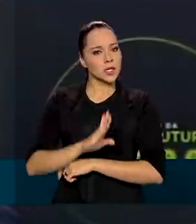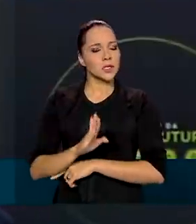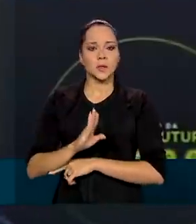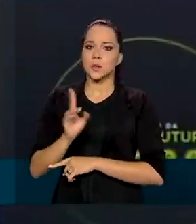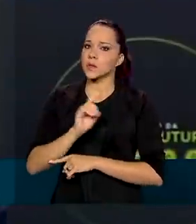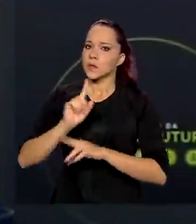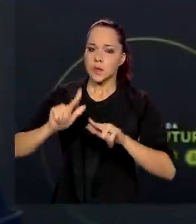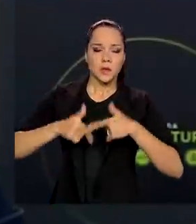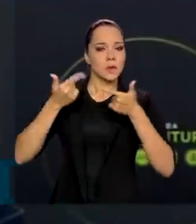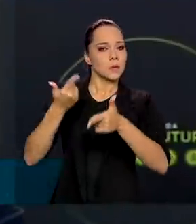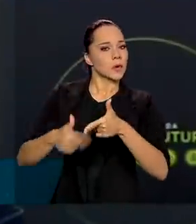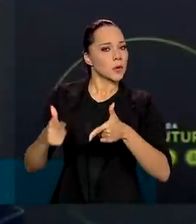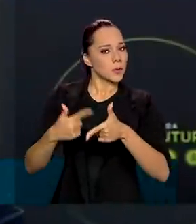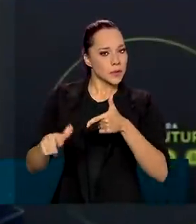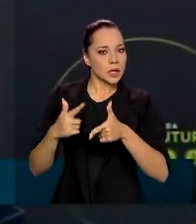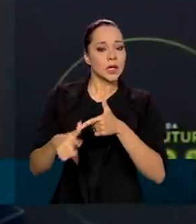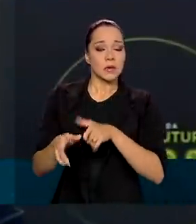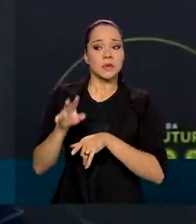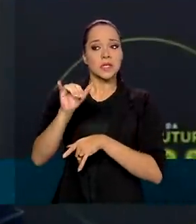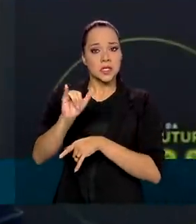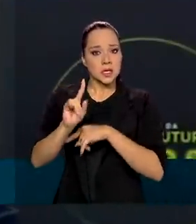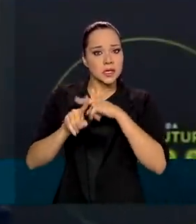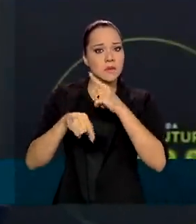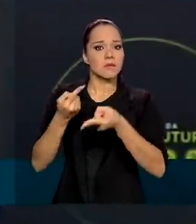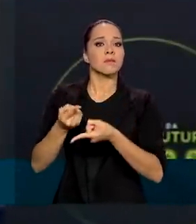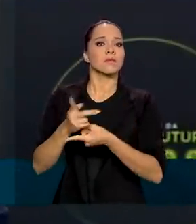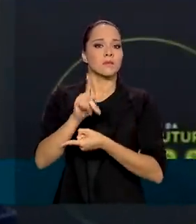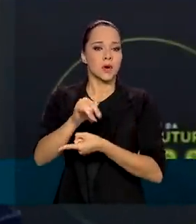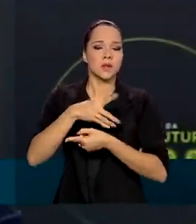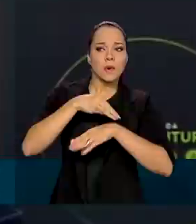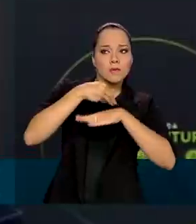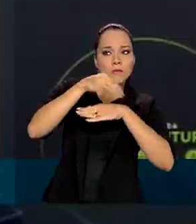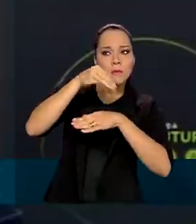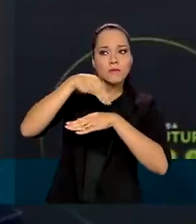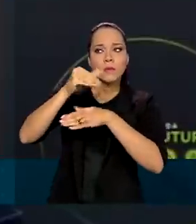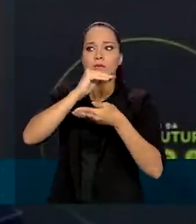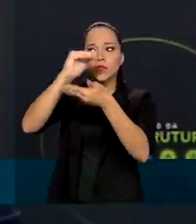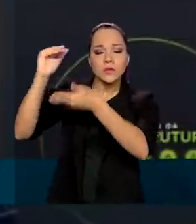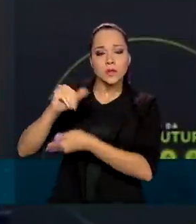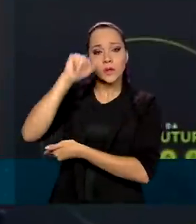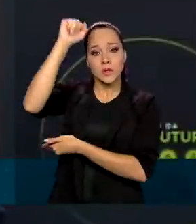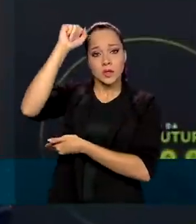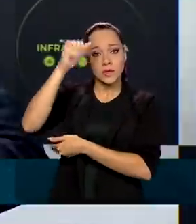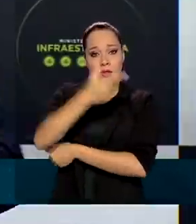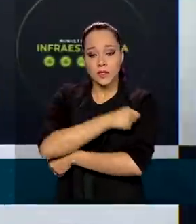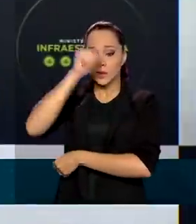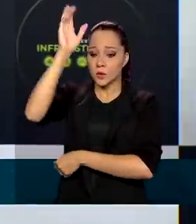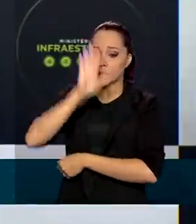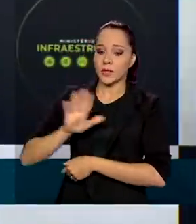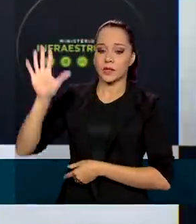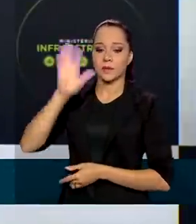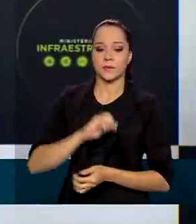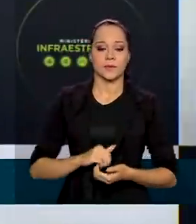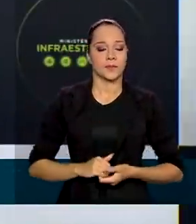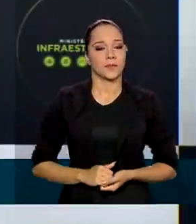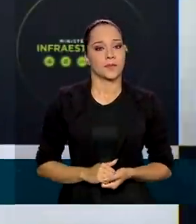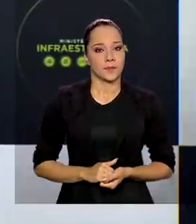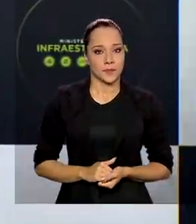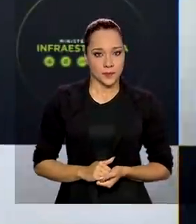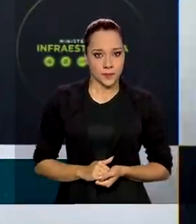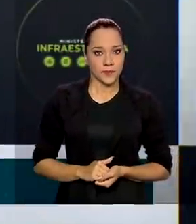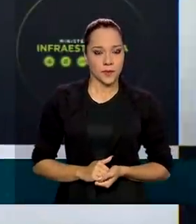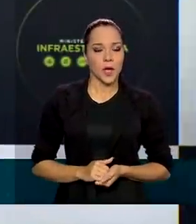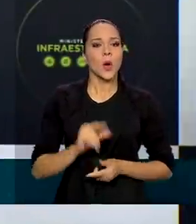vai enfrentar problemas quando for colocada em prática a distribuição das vacinas no país. Aquilo que foi feito para